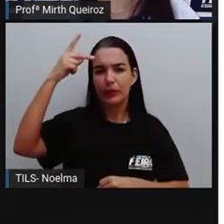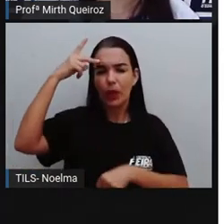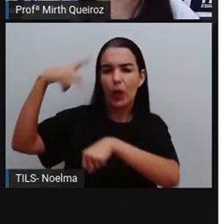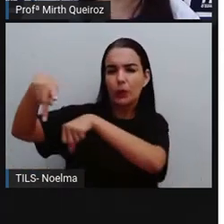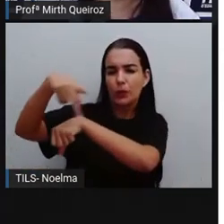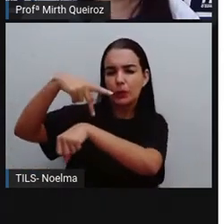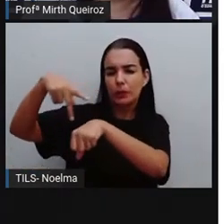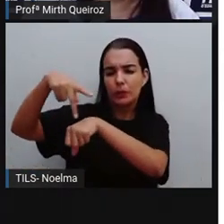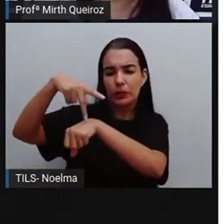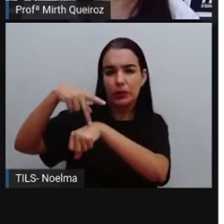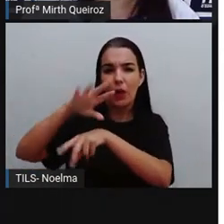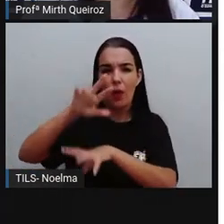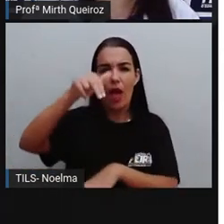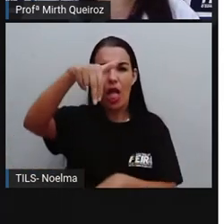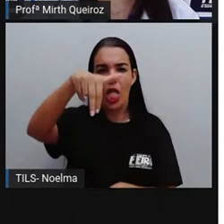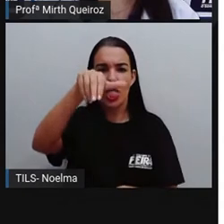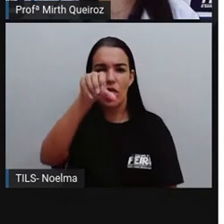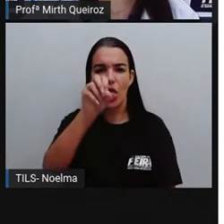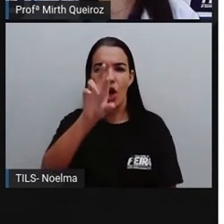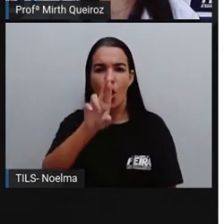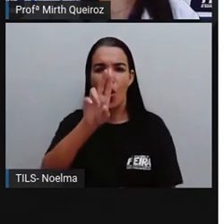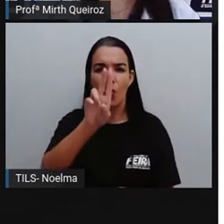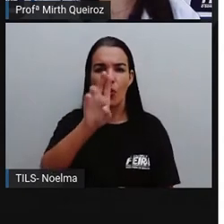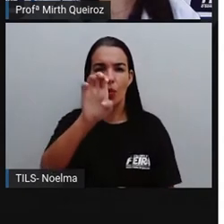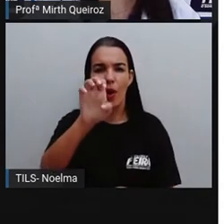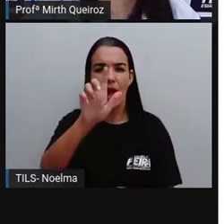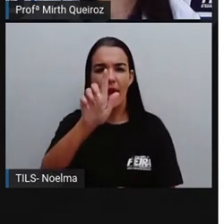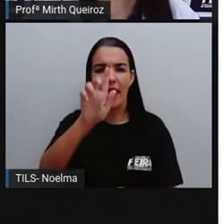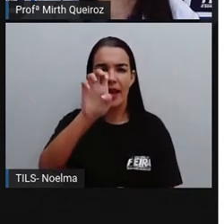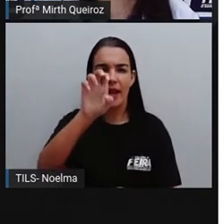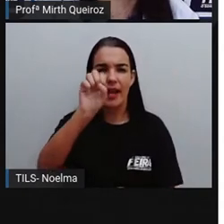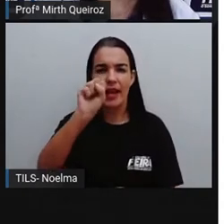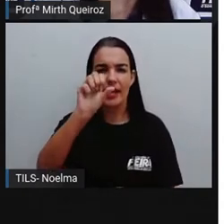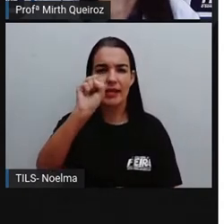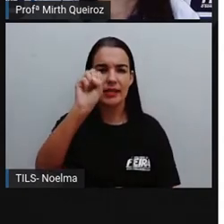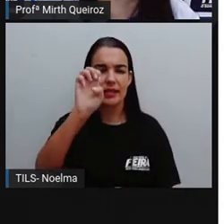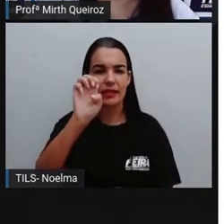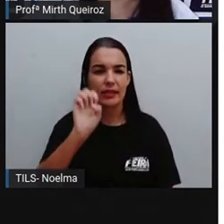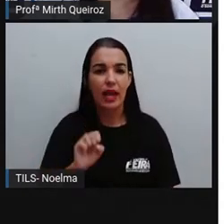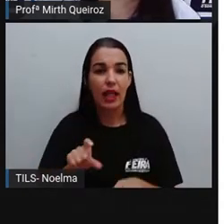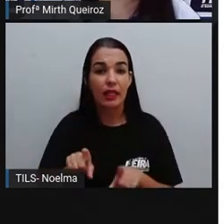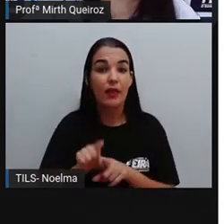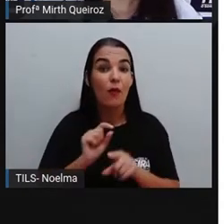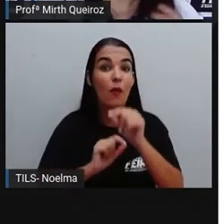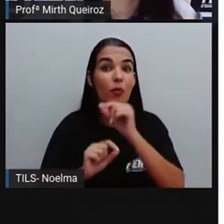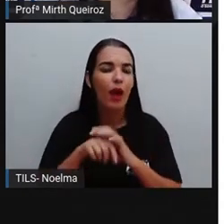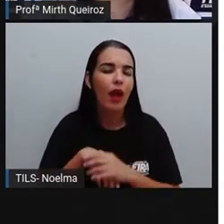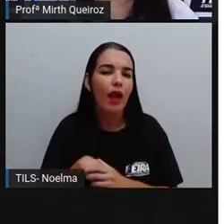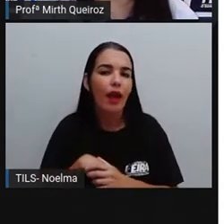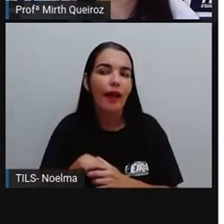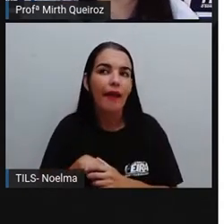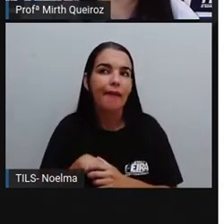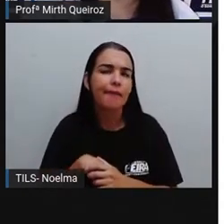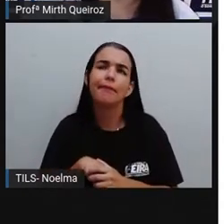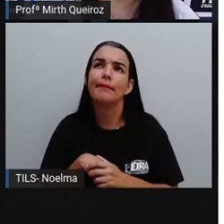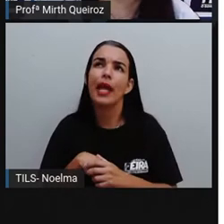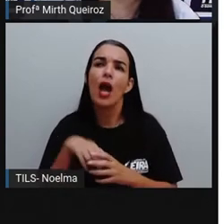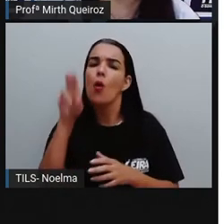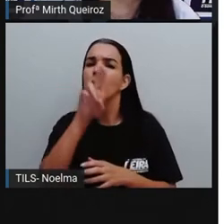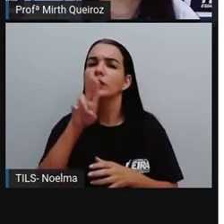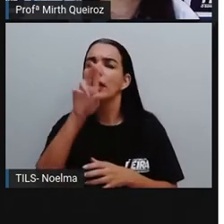usavam a manteiga e o bacalhau seco como moeda. Imagine aí você ir comprar uma